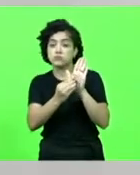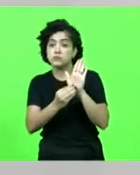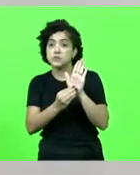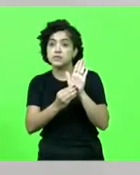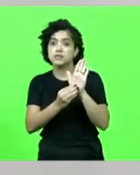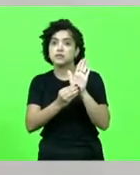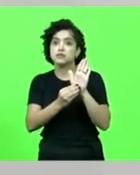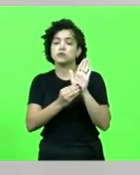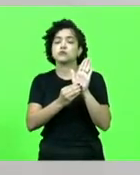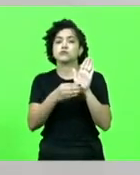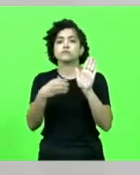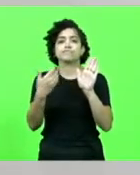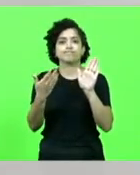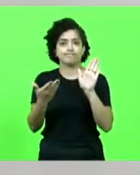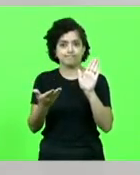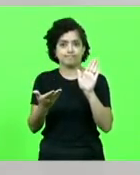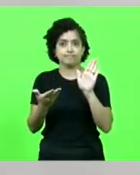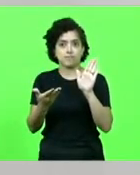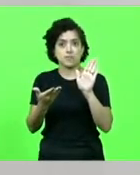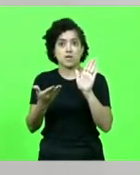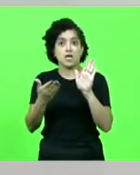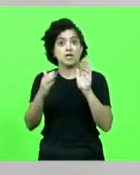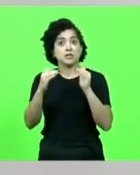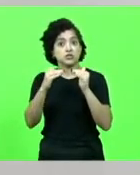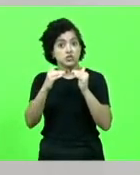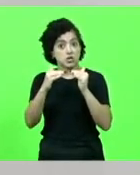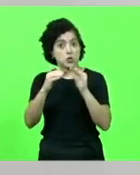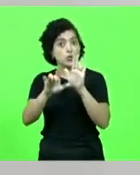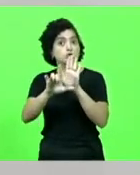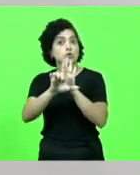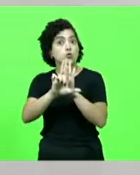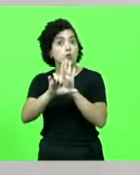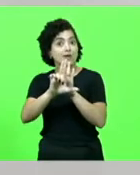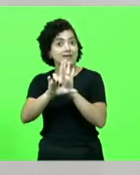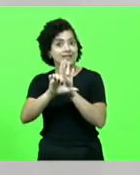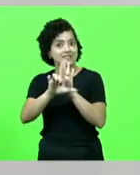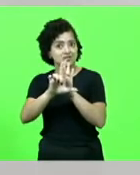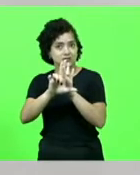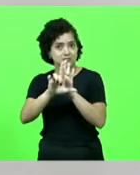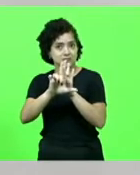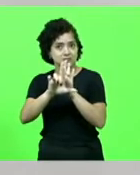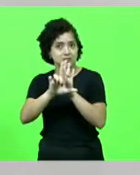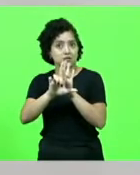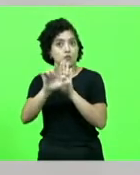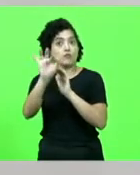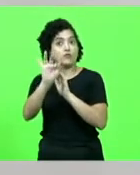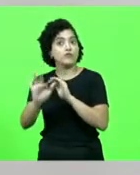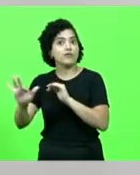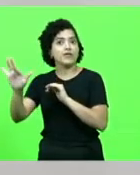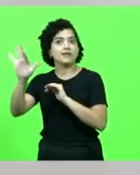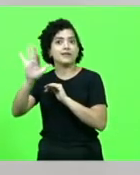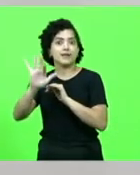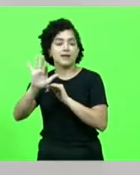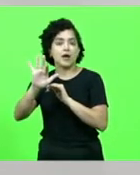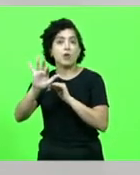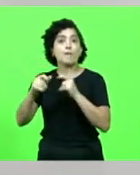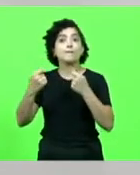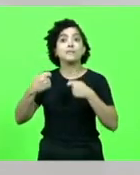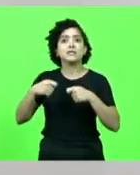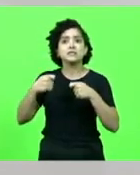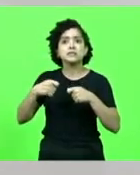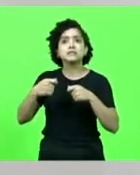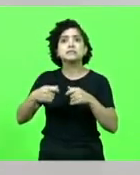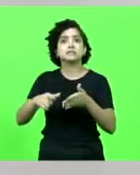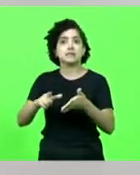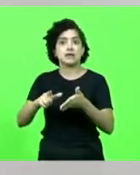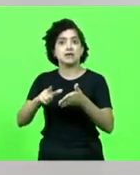Ainda que, de acordo com a legislação federal, isso exija uma discussão